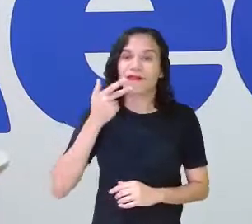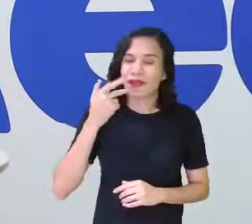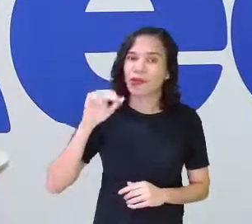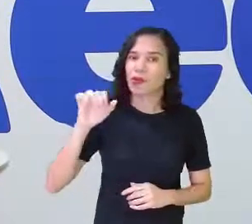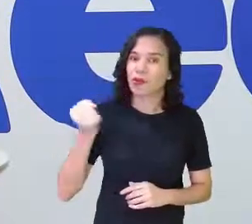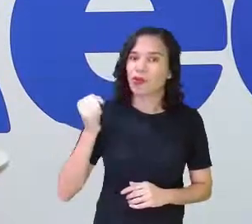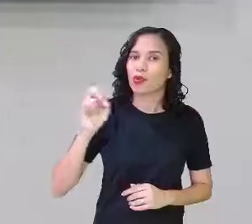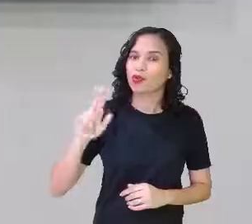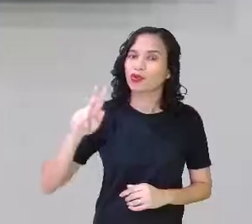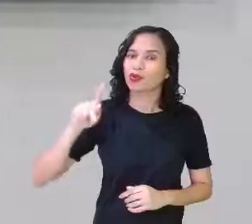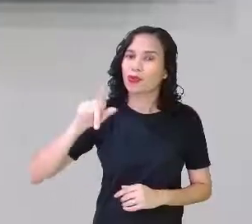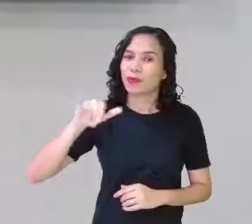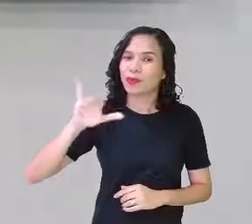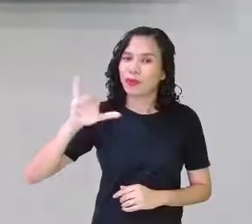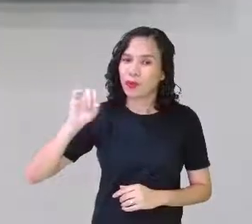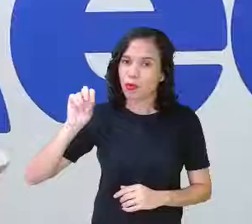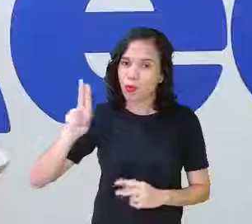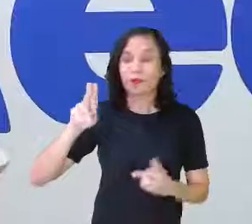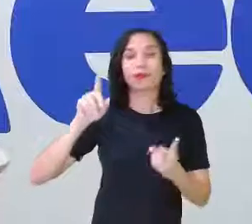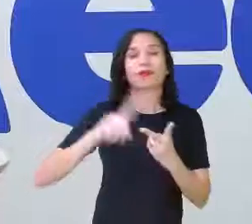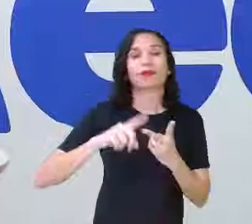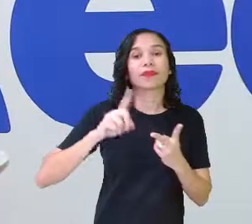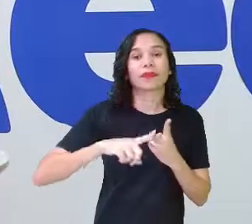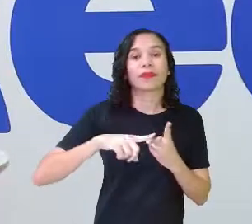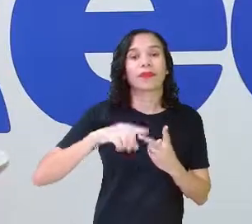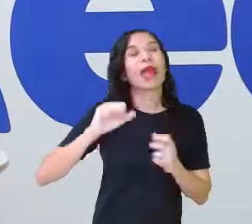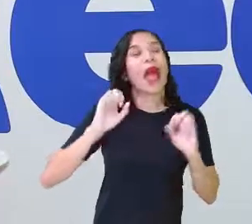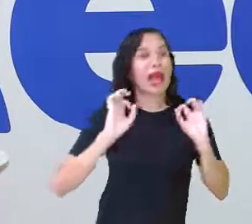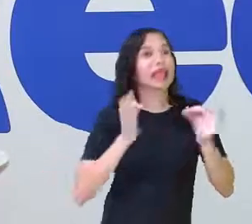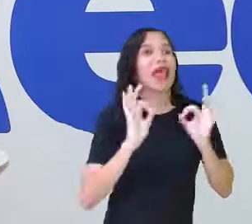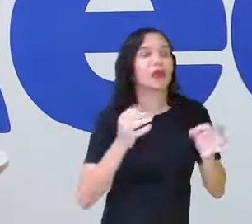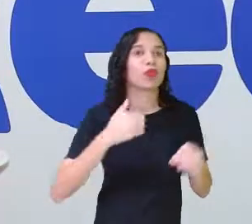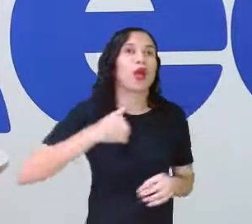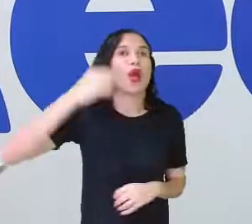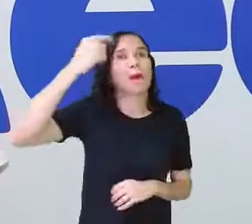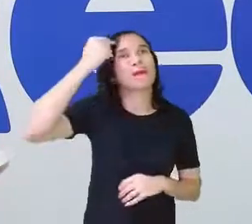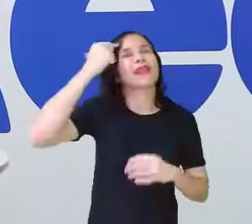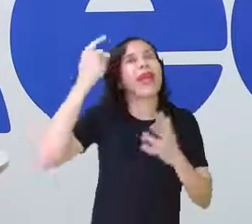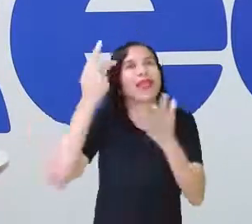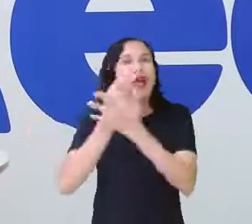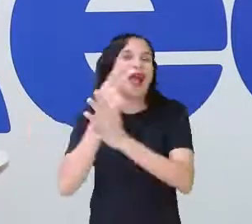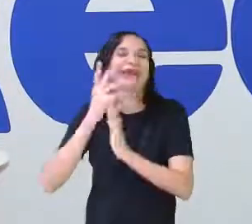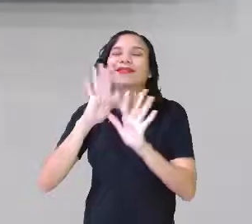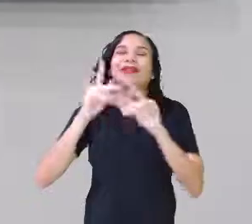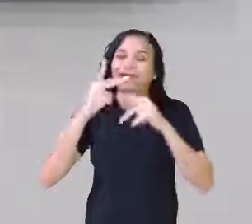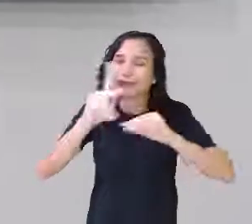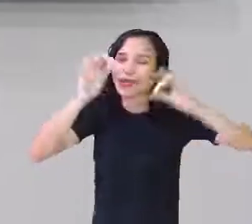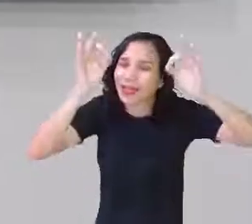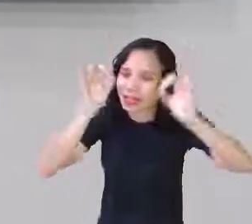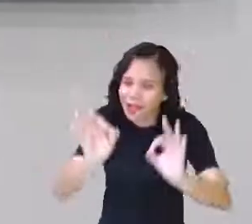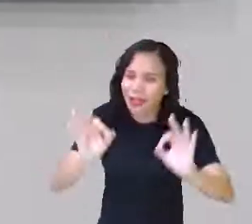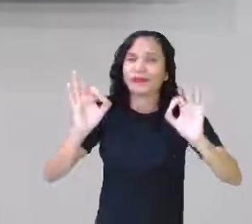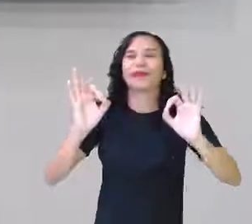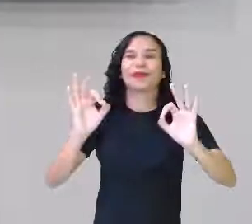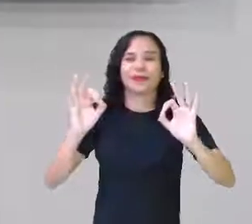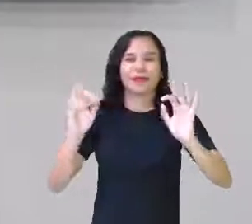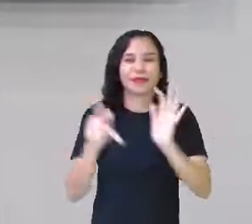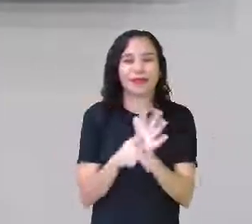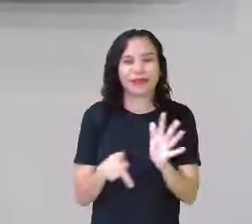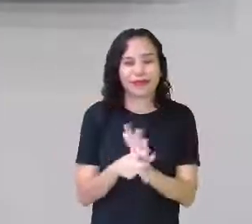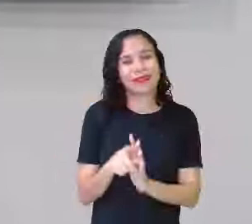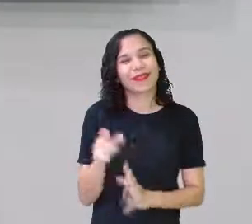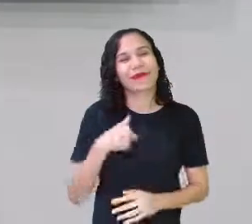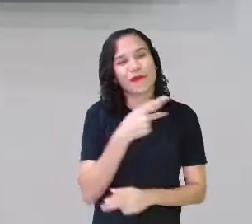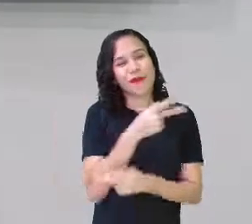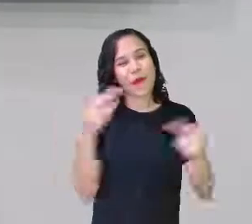Olha que maravilha. E Janiele disse, ah, tá certo. Eu pensei que estava errado. Não, você acertou. Vocês são